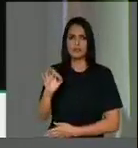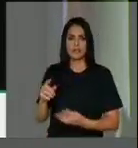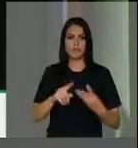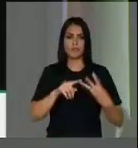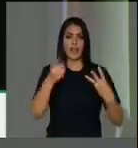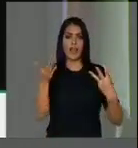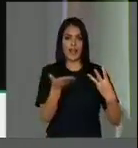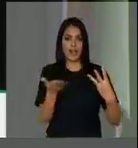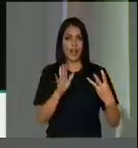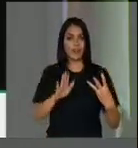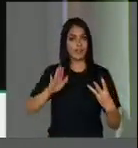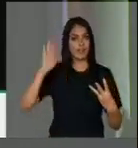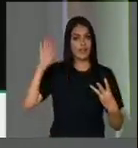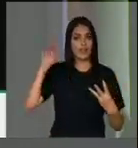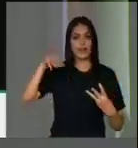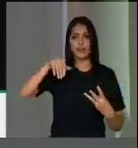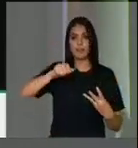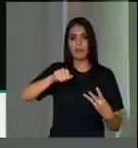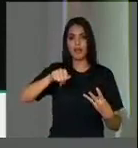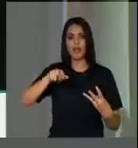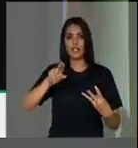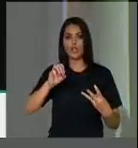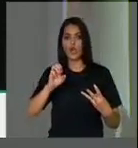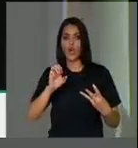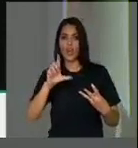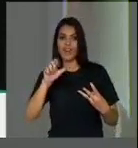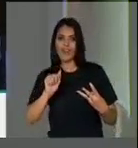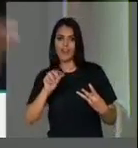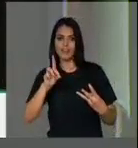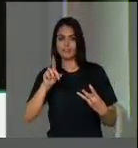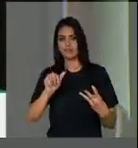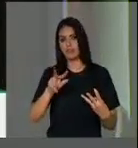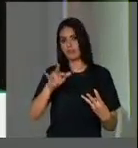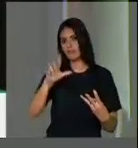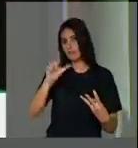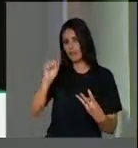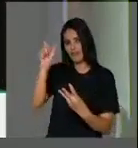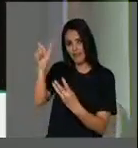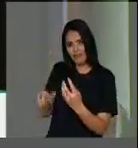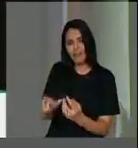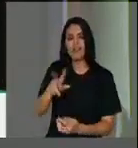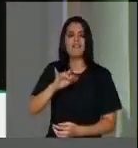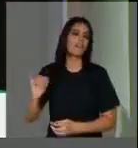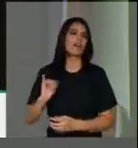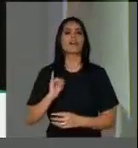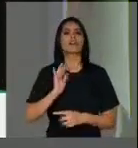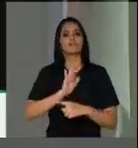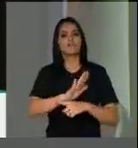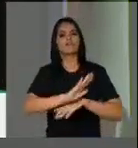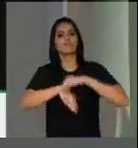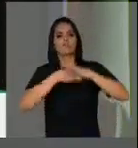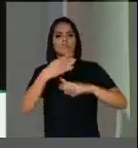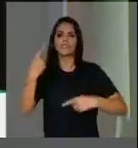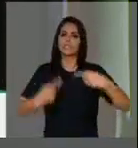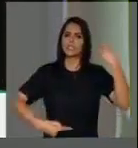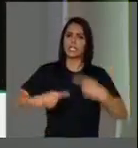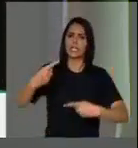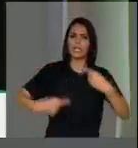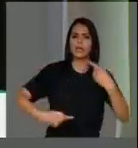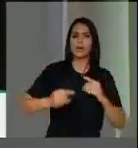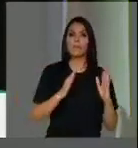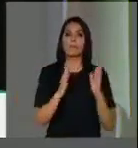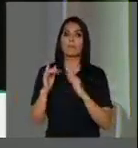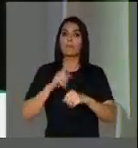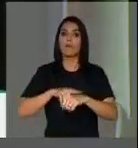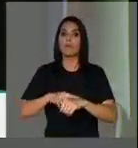Manuela Dávido. Com uma contribuição ao debate sobre um projeto de desenvolvimento nacional, no momento em que